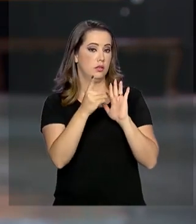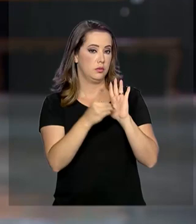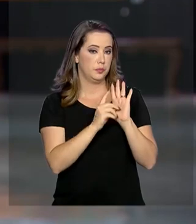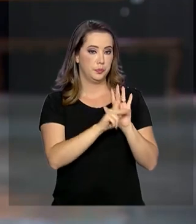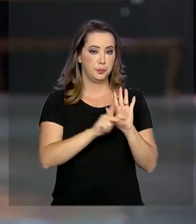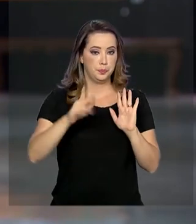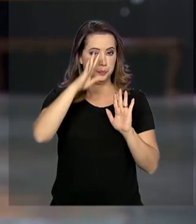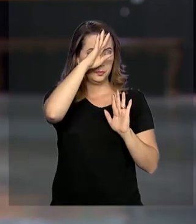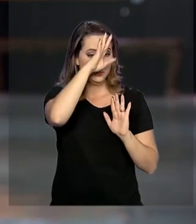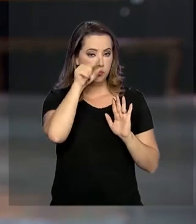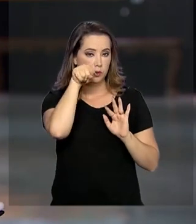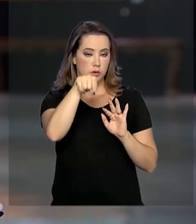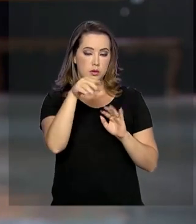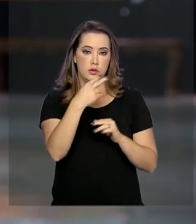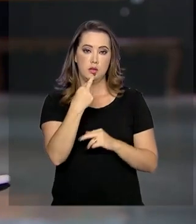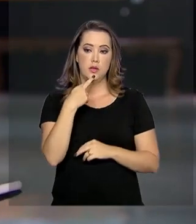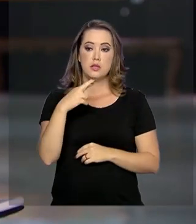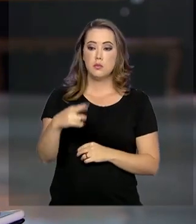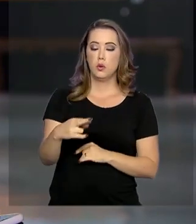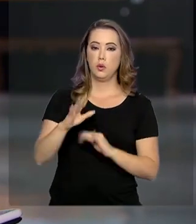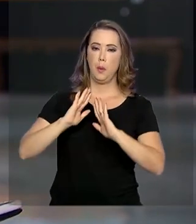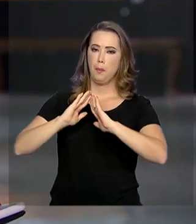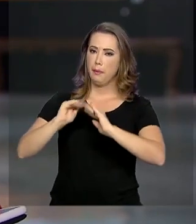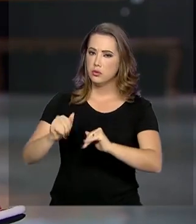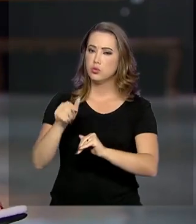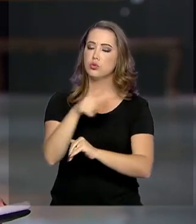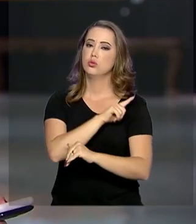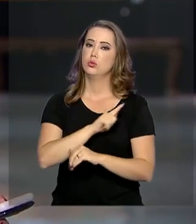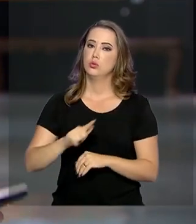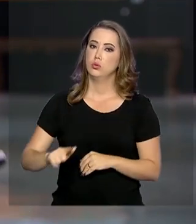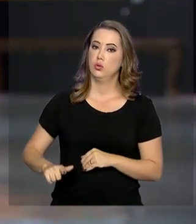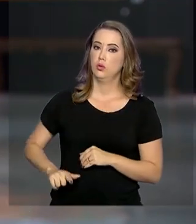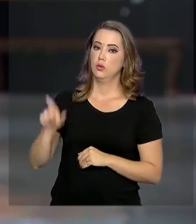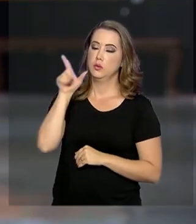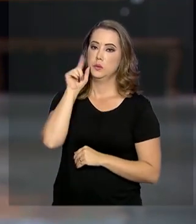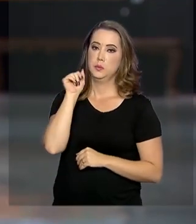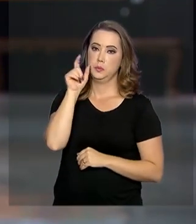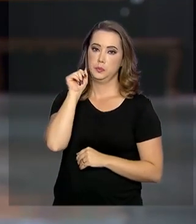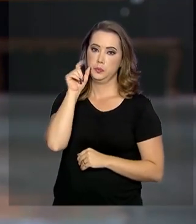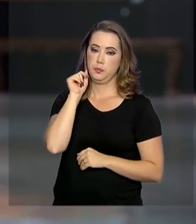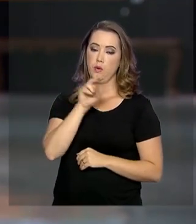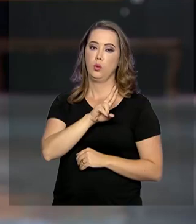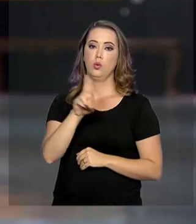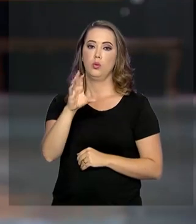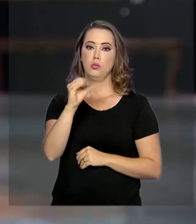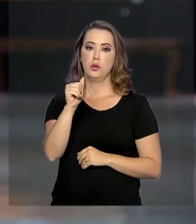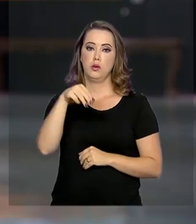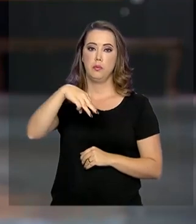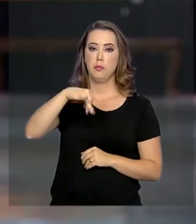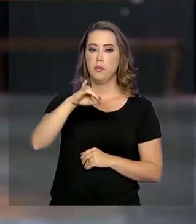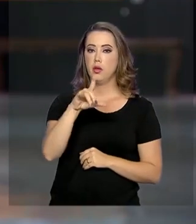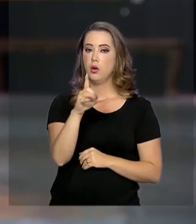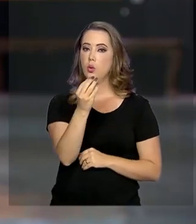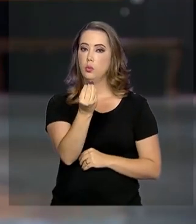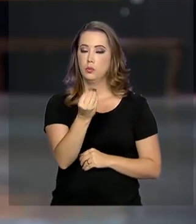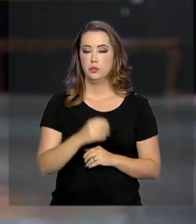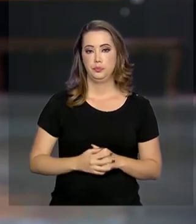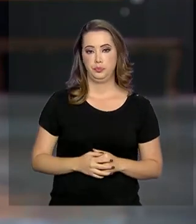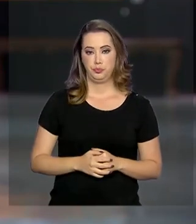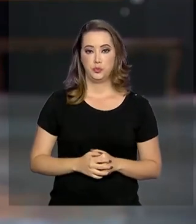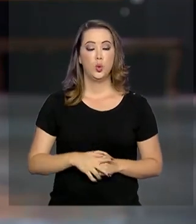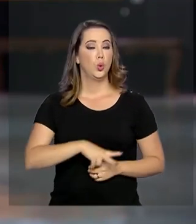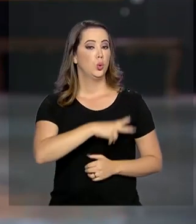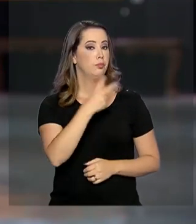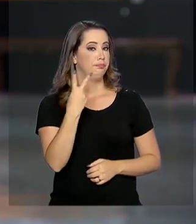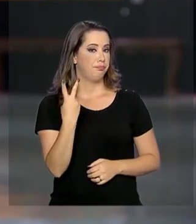Bolsonaro, que atendeu a um pedido do governador do Ceará, Camilo Santana. Duas tropas da Força Nacional de